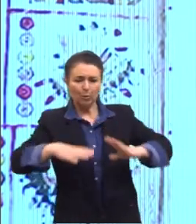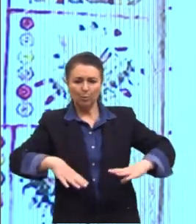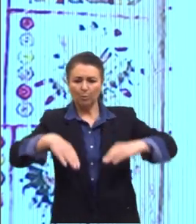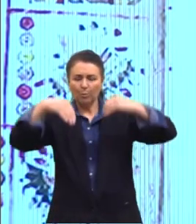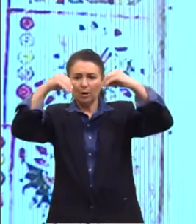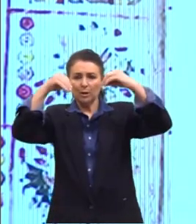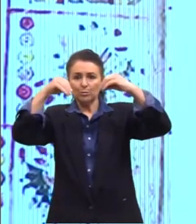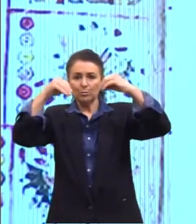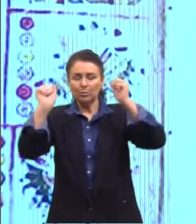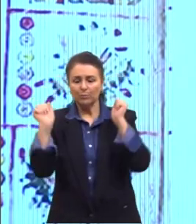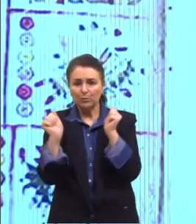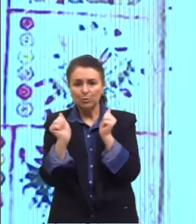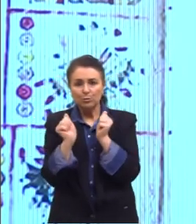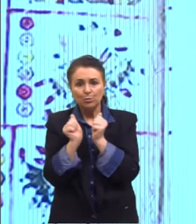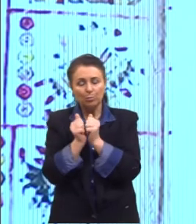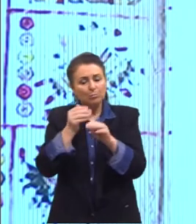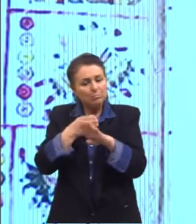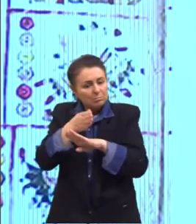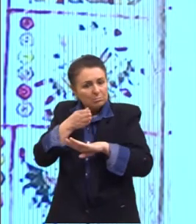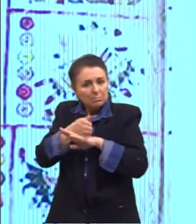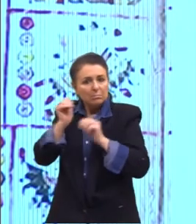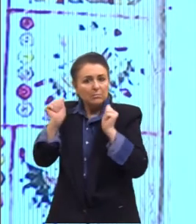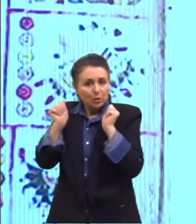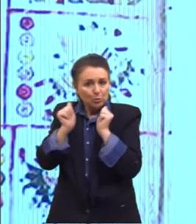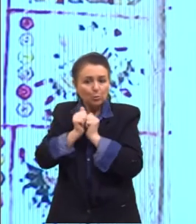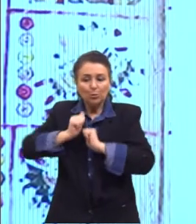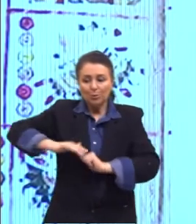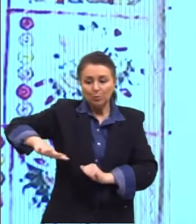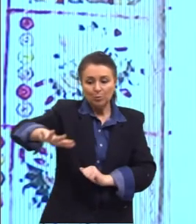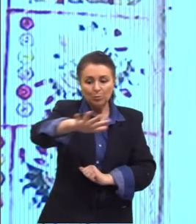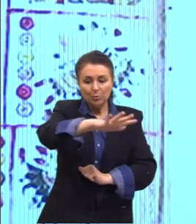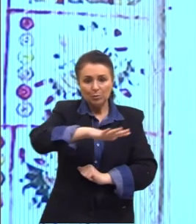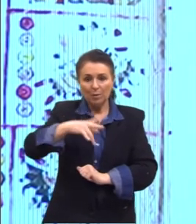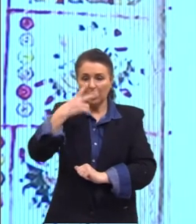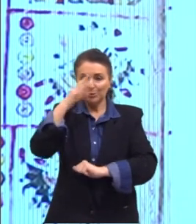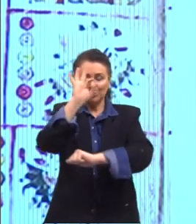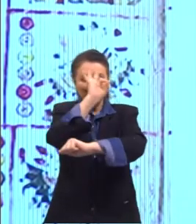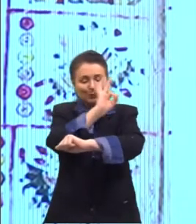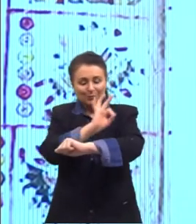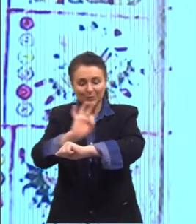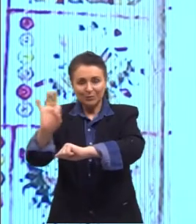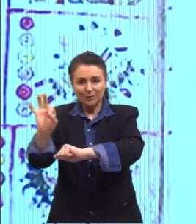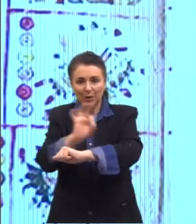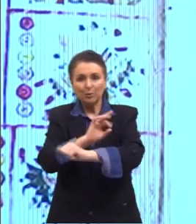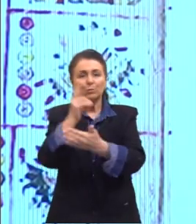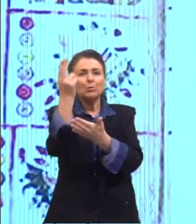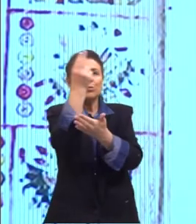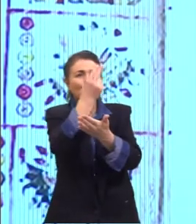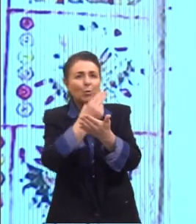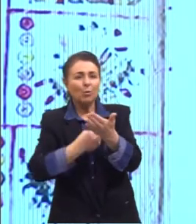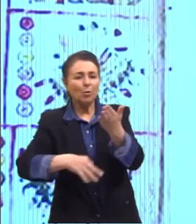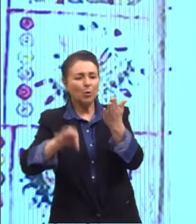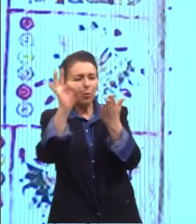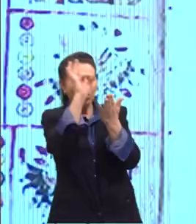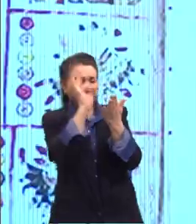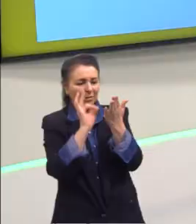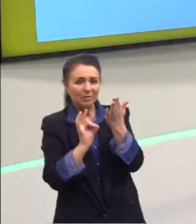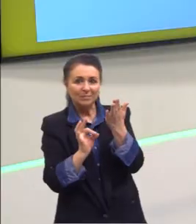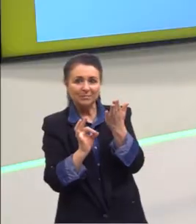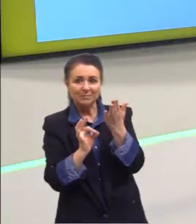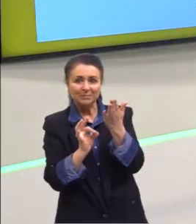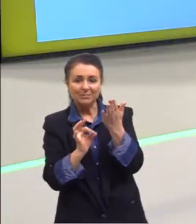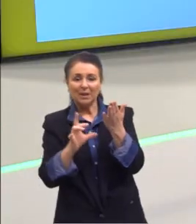fazia parte deste espaço arquitetônico no sentido de decorar ou informar para o que é.